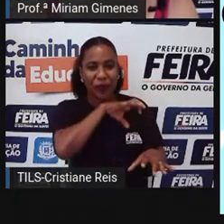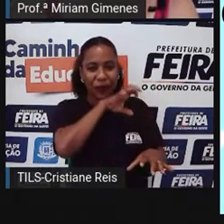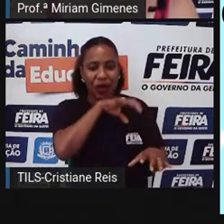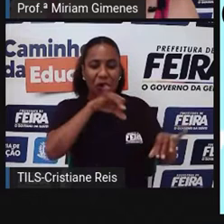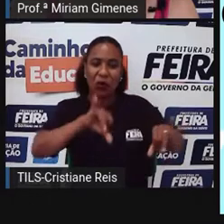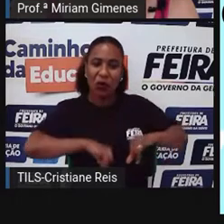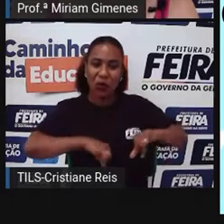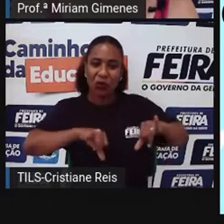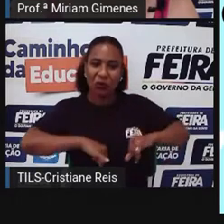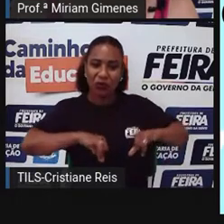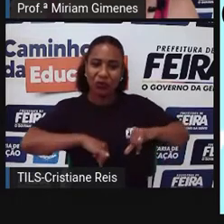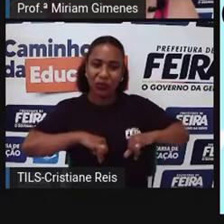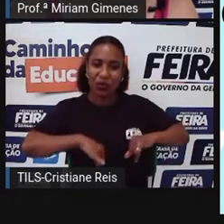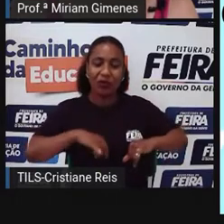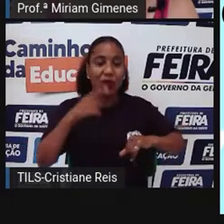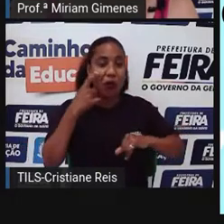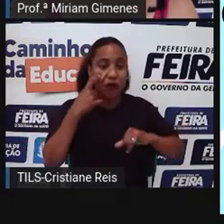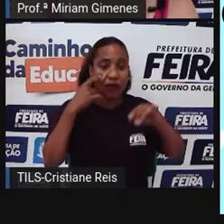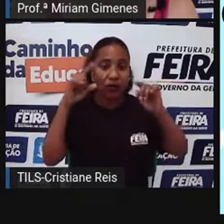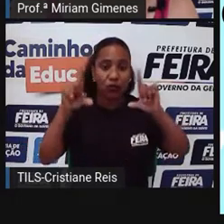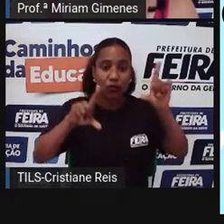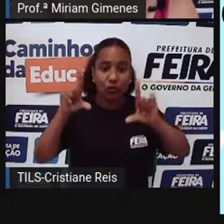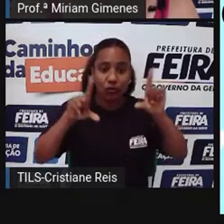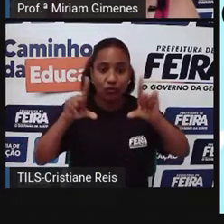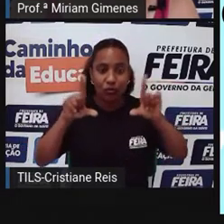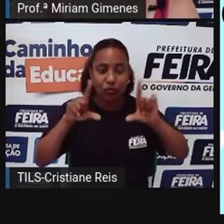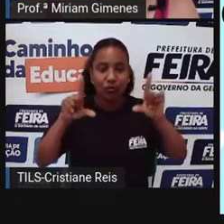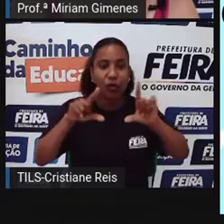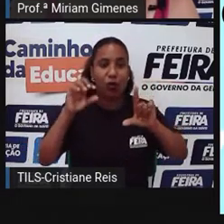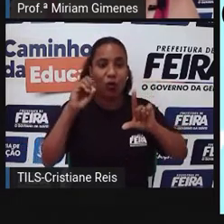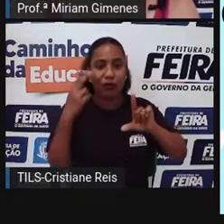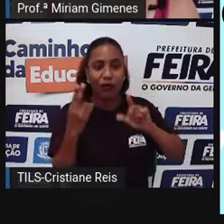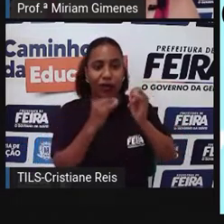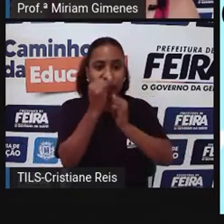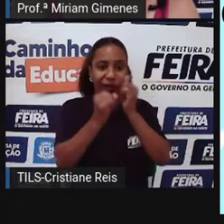Você vai encontrar várias notícias nesse sentido, com esse tema